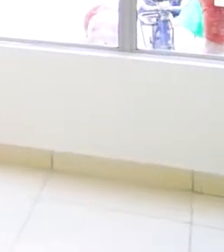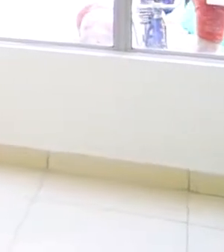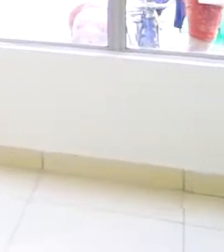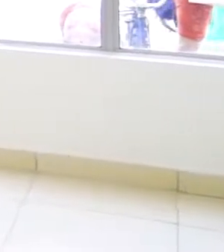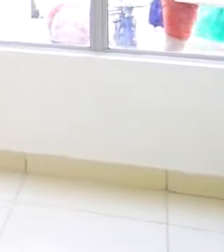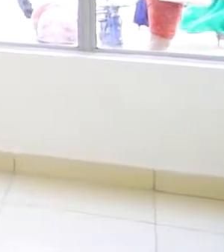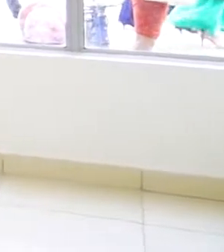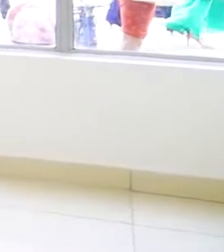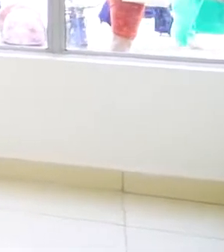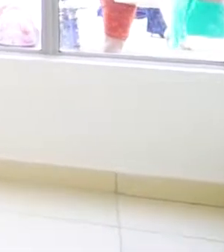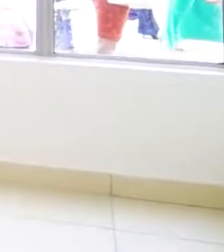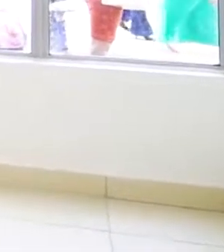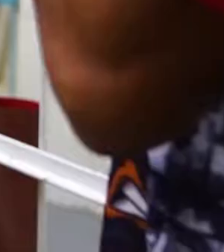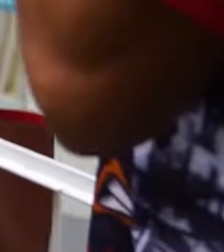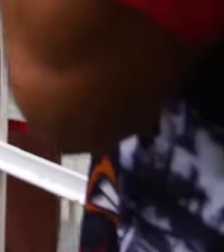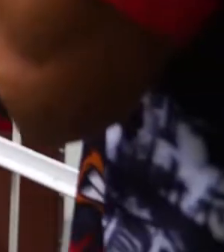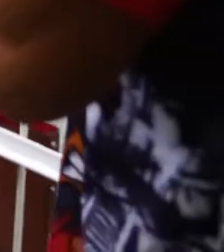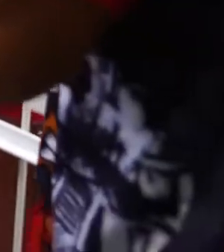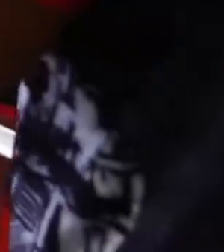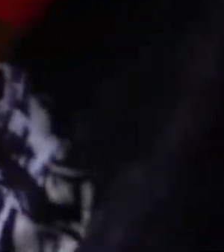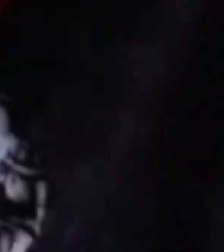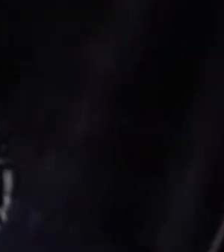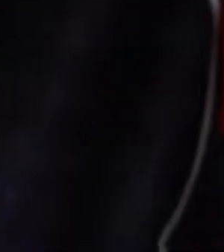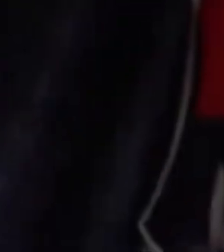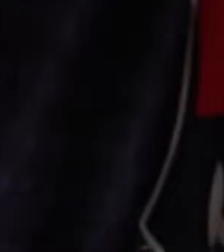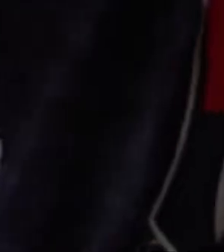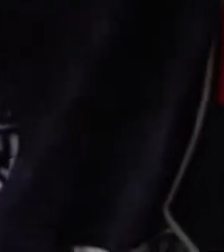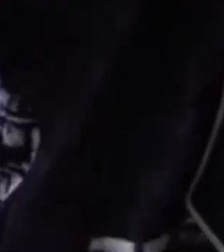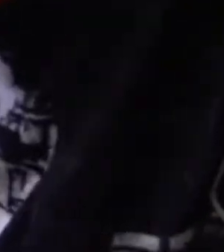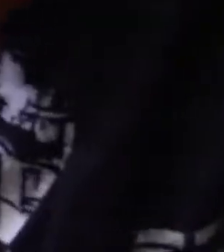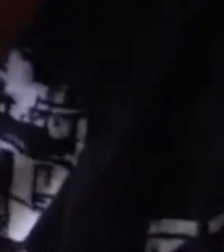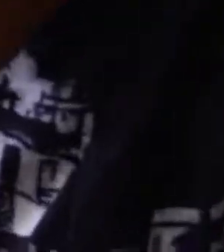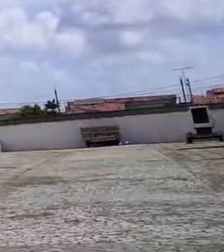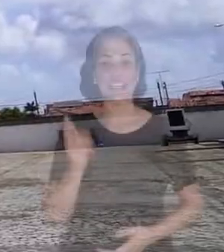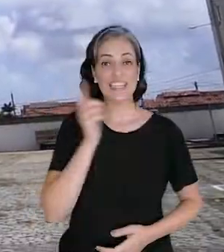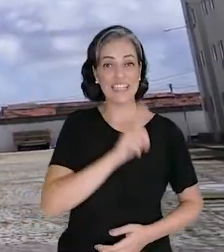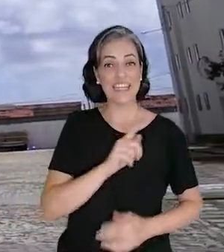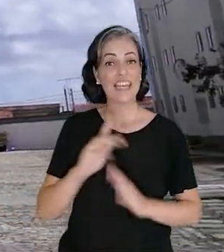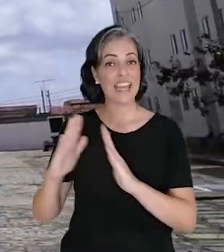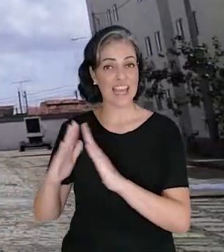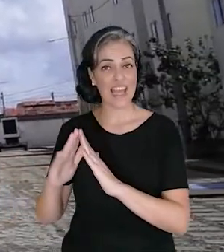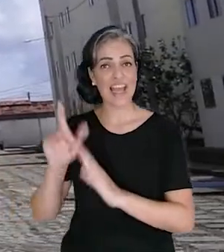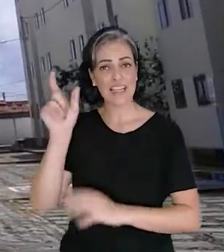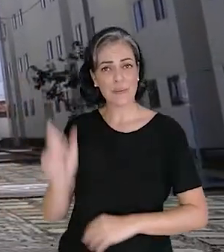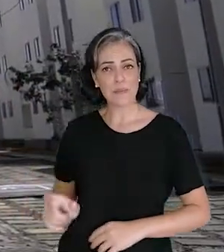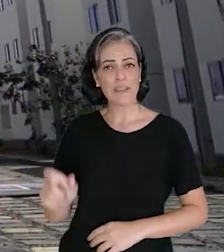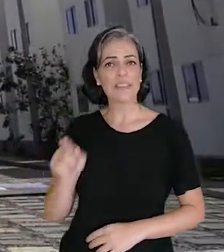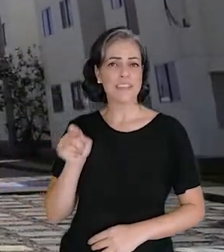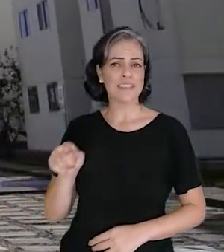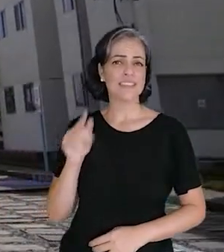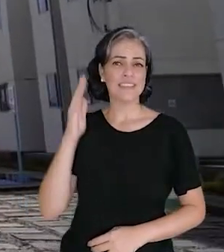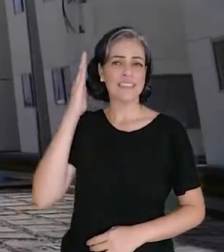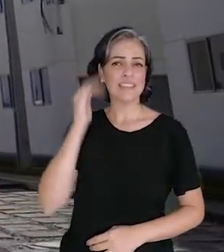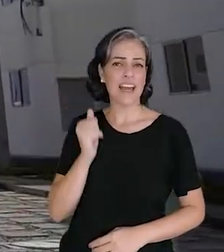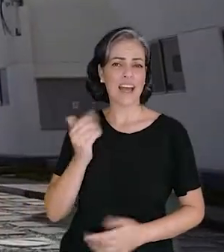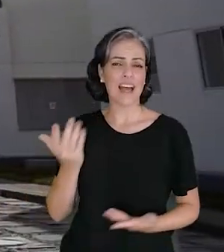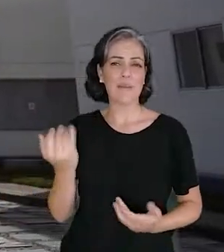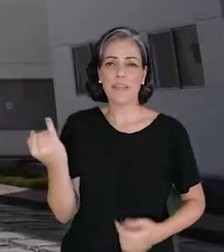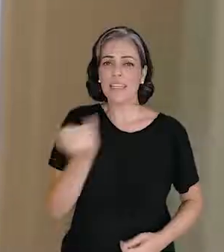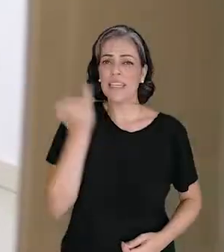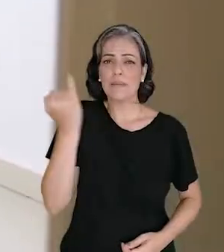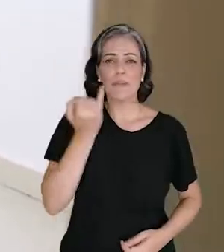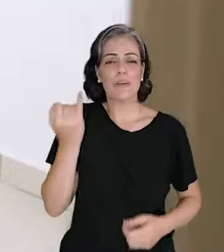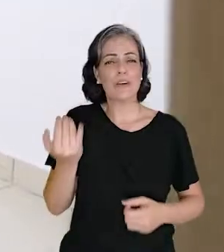Quem recebe uma casa sabe que a casa é o alicerce, que a casa é a referência,